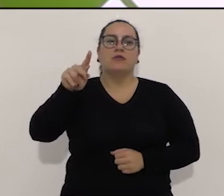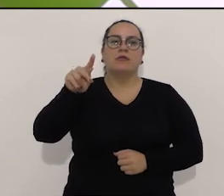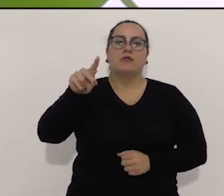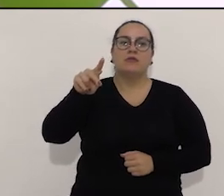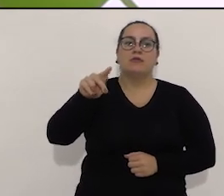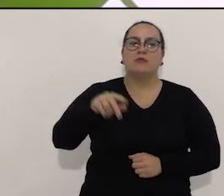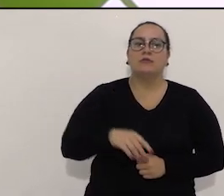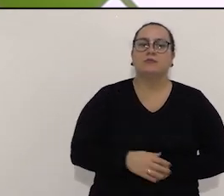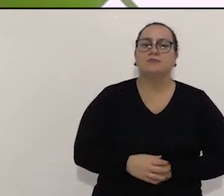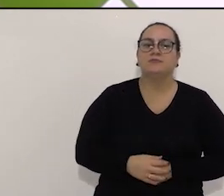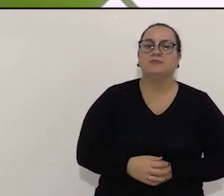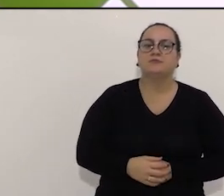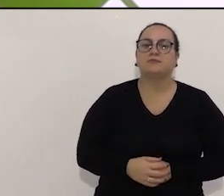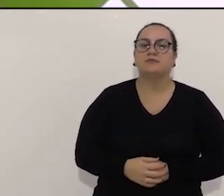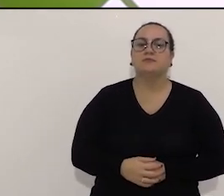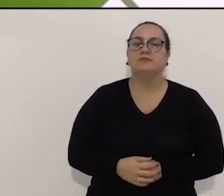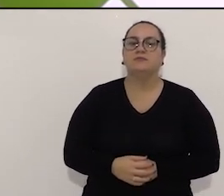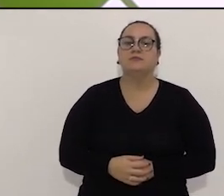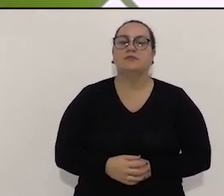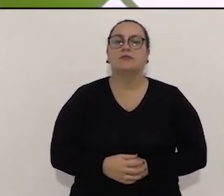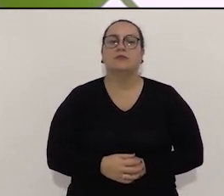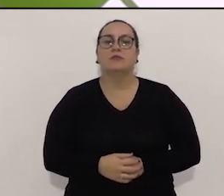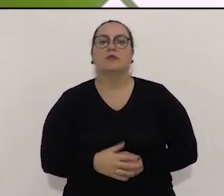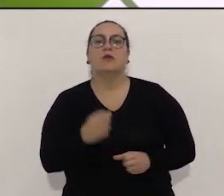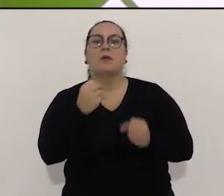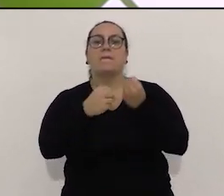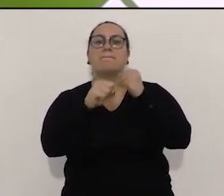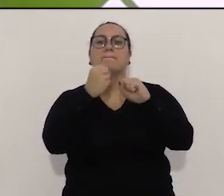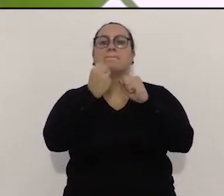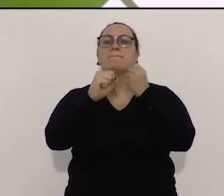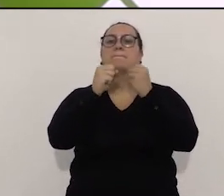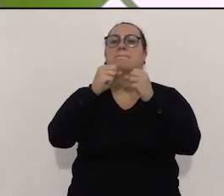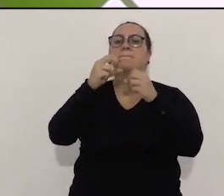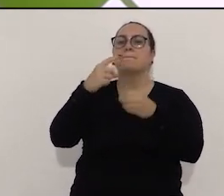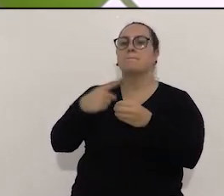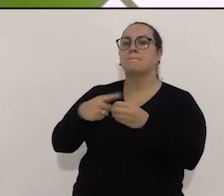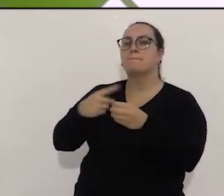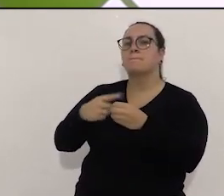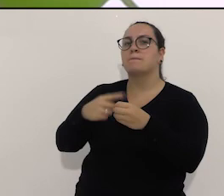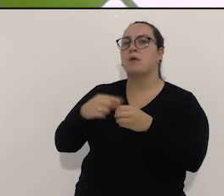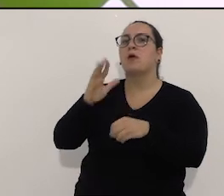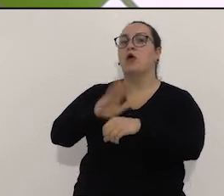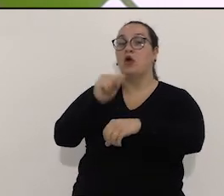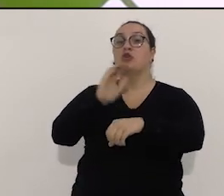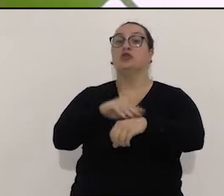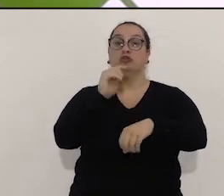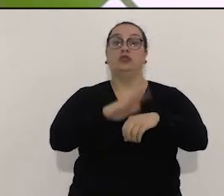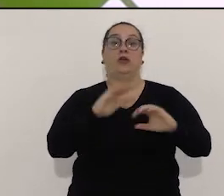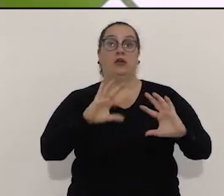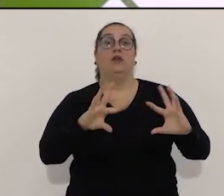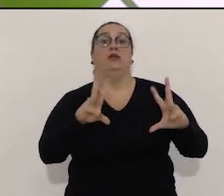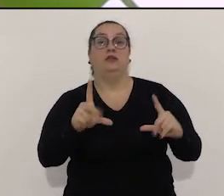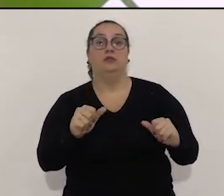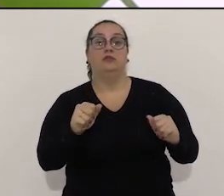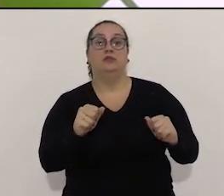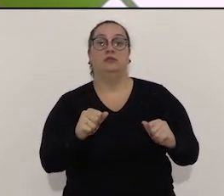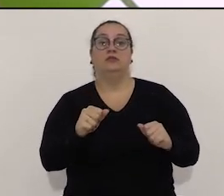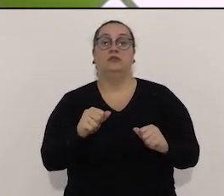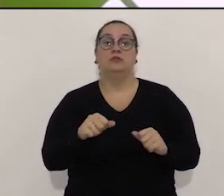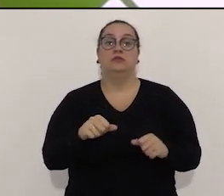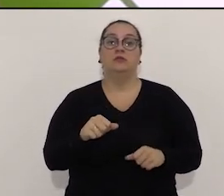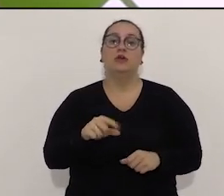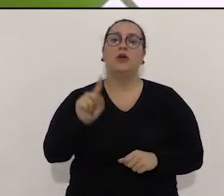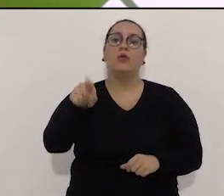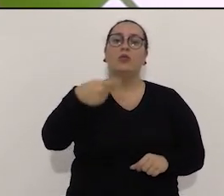isso. Nossos deputados estaduais e federais estão aí para servir os municípios. Eu acho que tem que ser cobrado todos eles. O o PTB